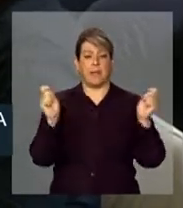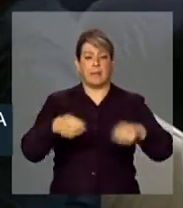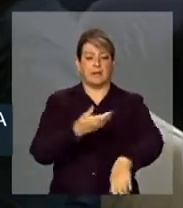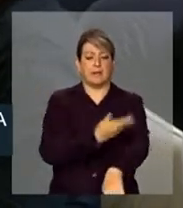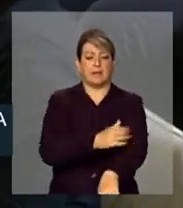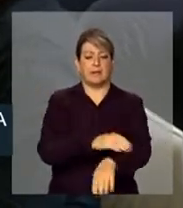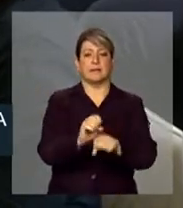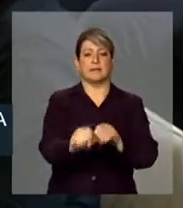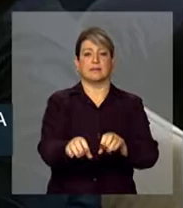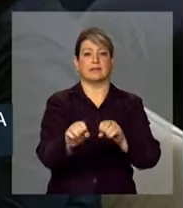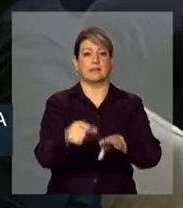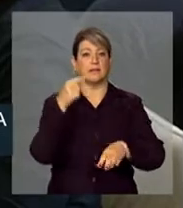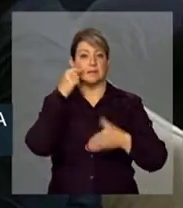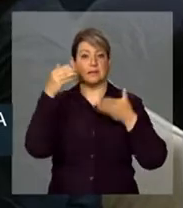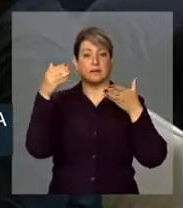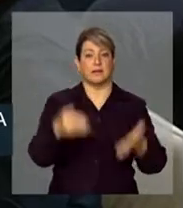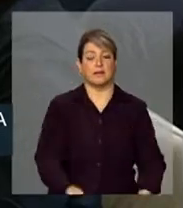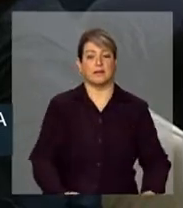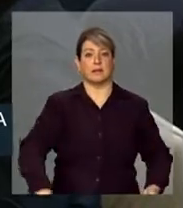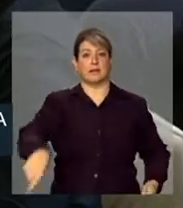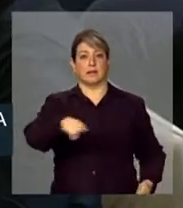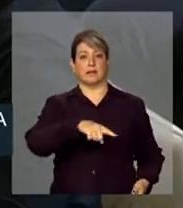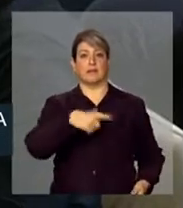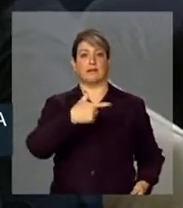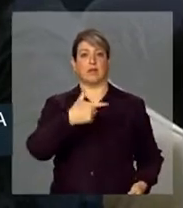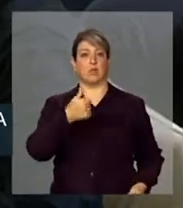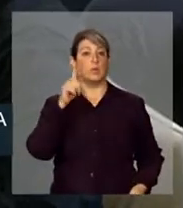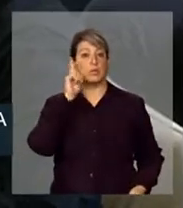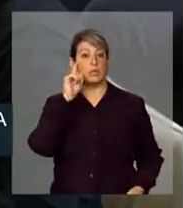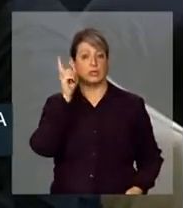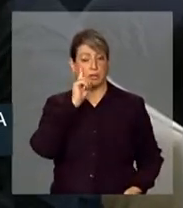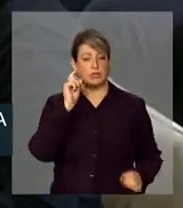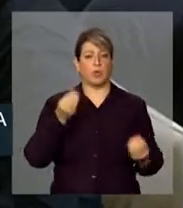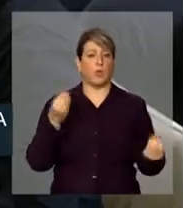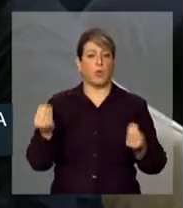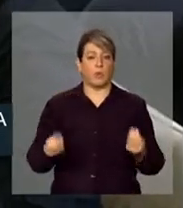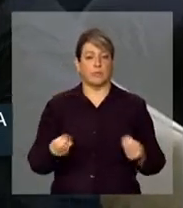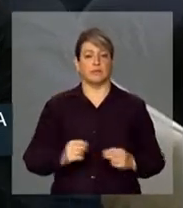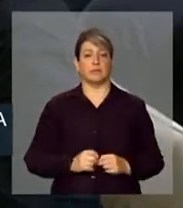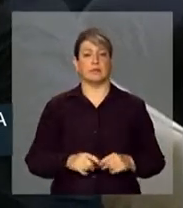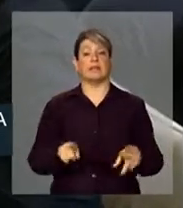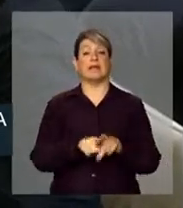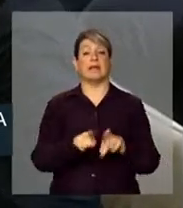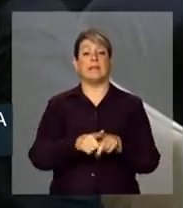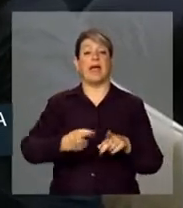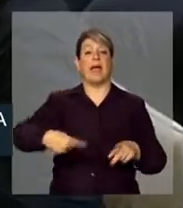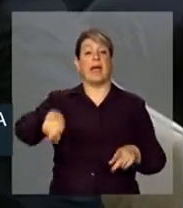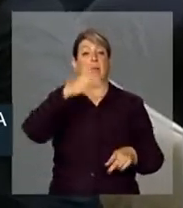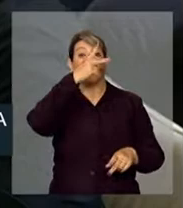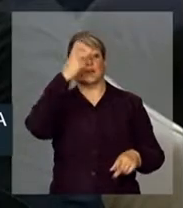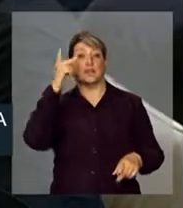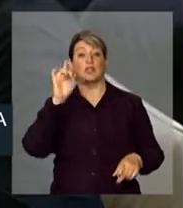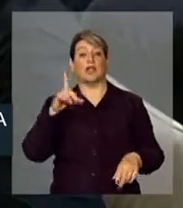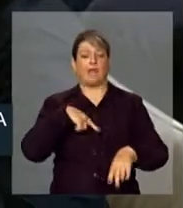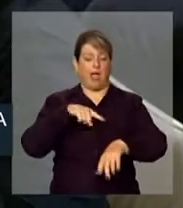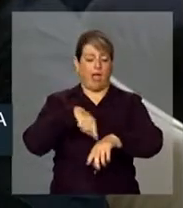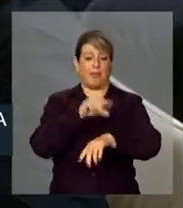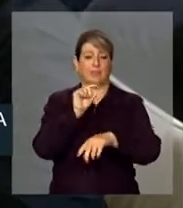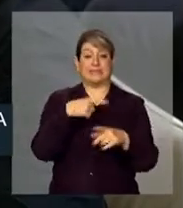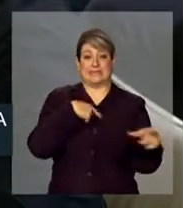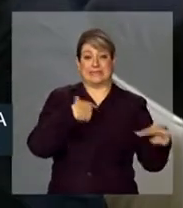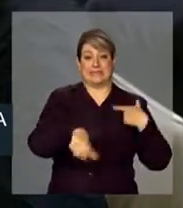presencial de cerca de 21 dias? E aquele candidato que só tem algumas horinhas, ele